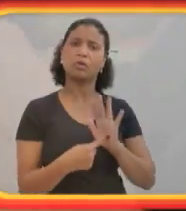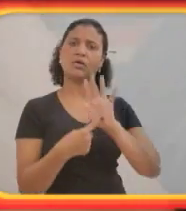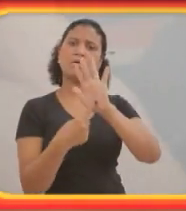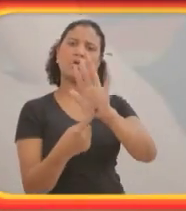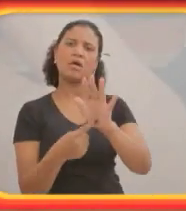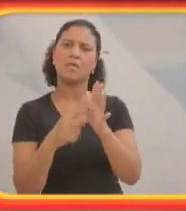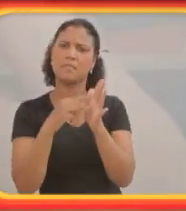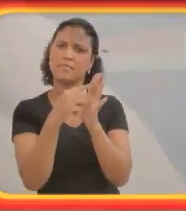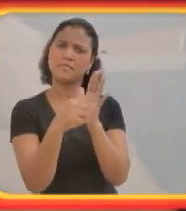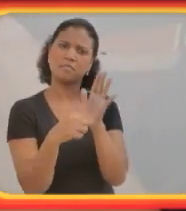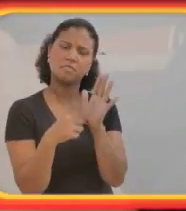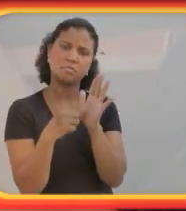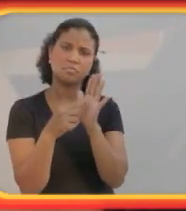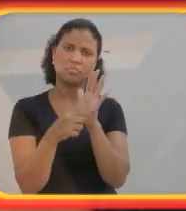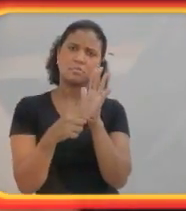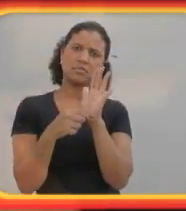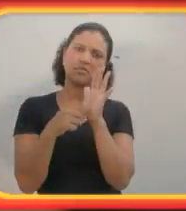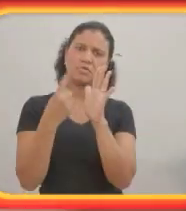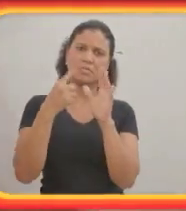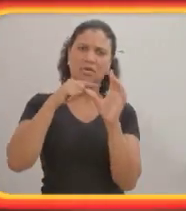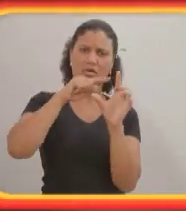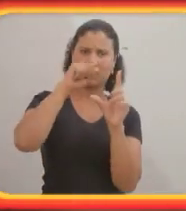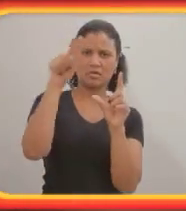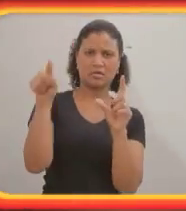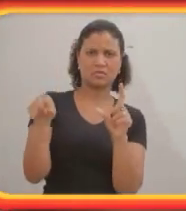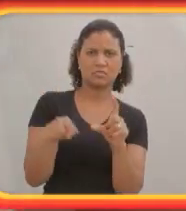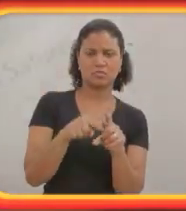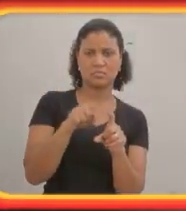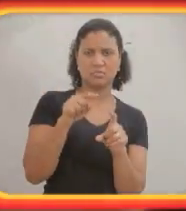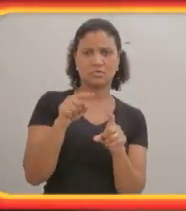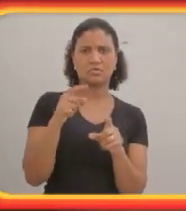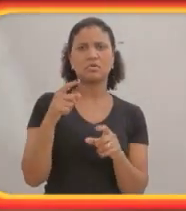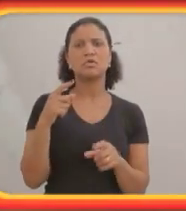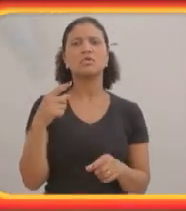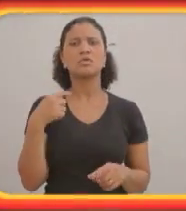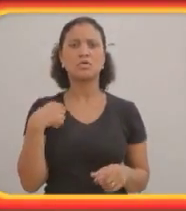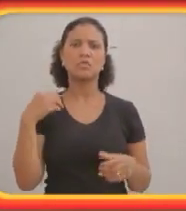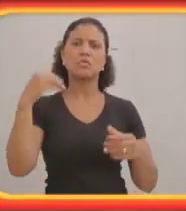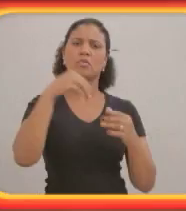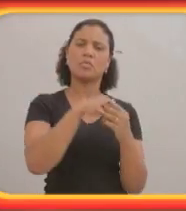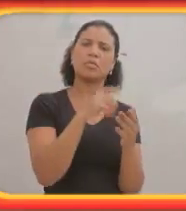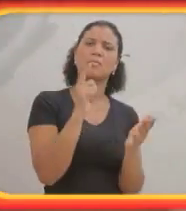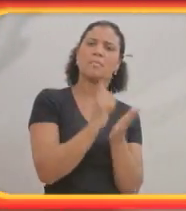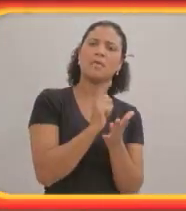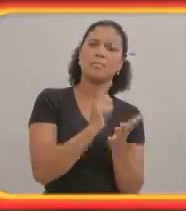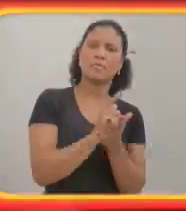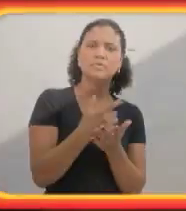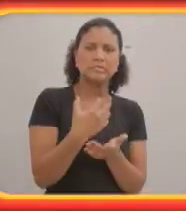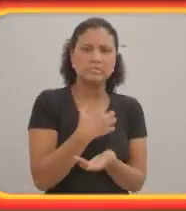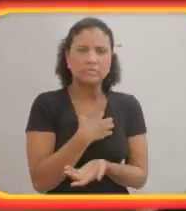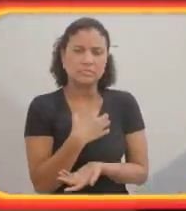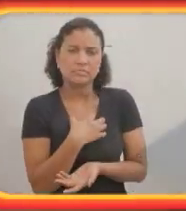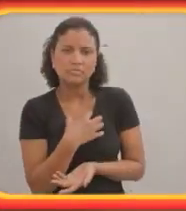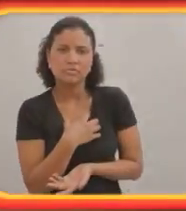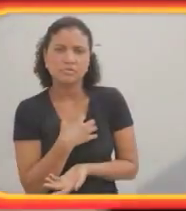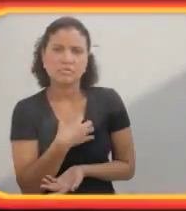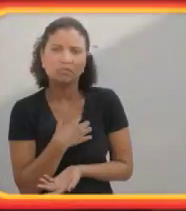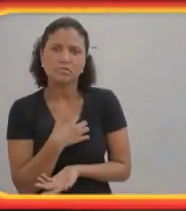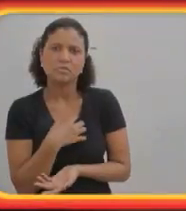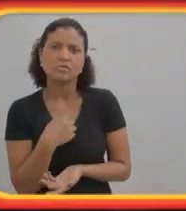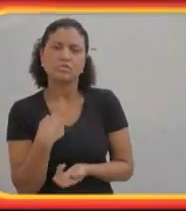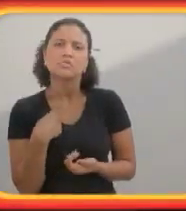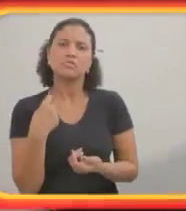E esse foi o momento em que eu tornei o garoto de Saturno, porque eu me retratei, de alguma forma, restrito em uma redoma.